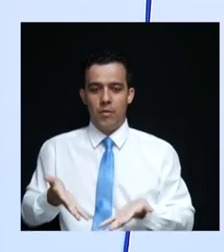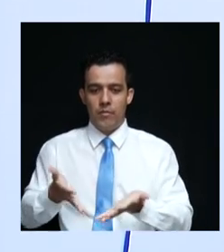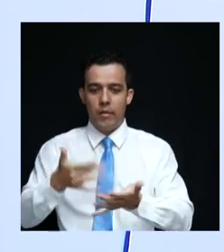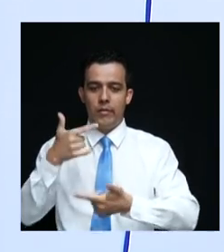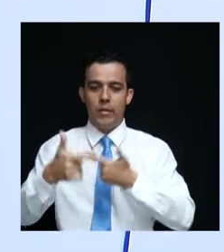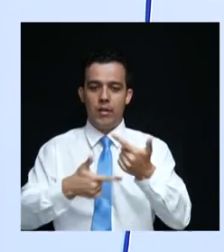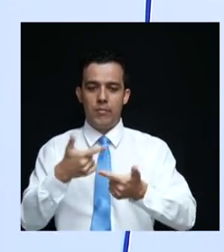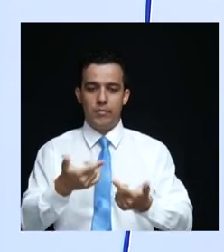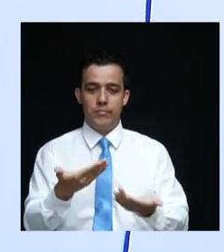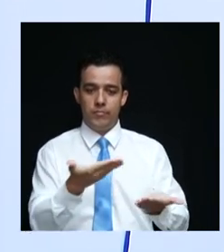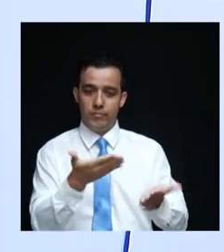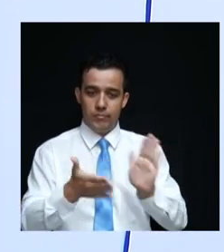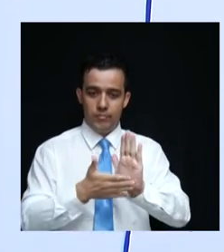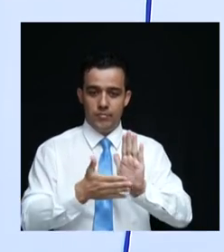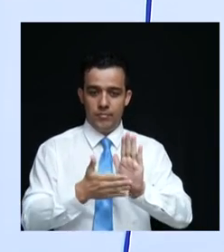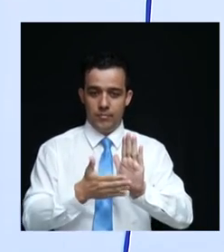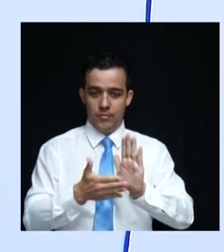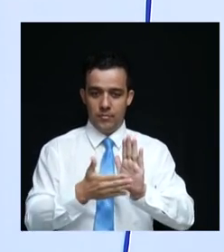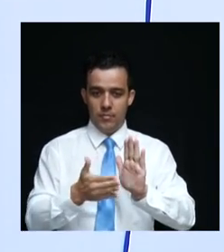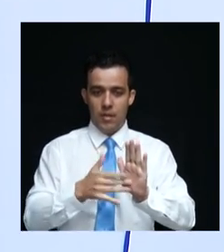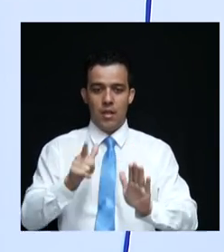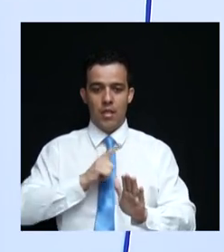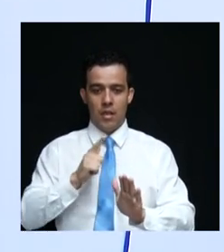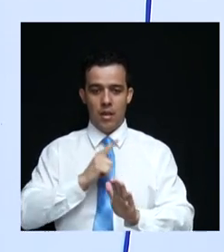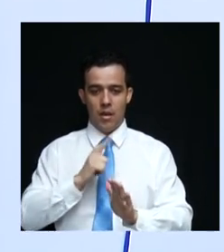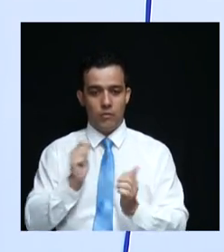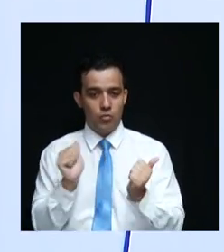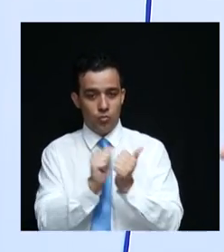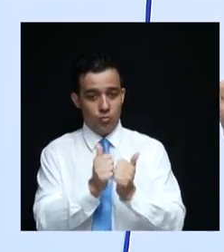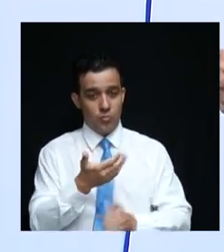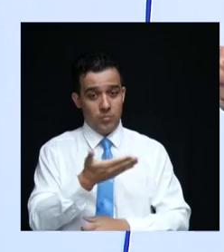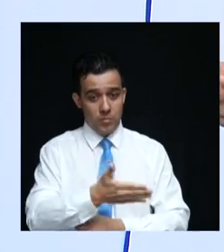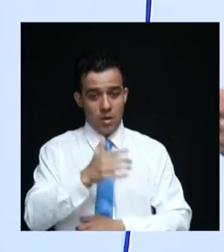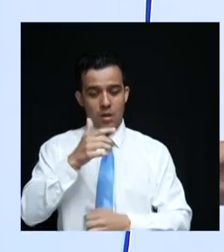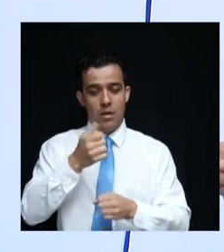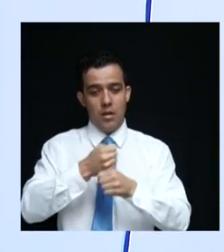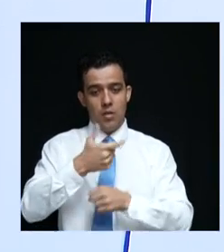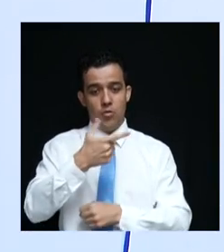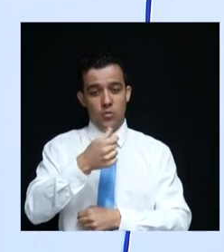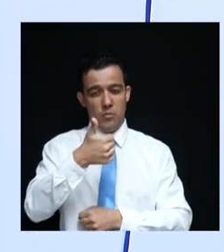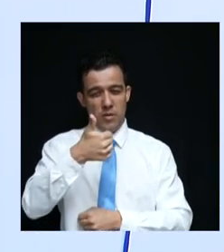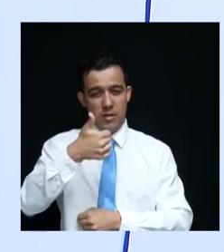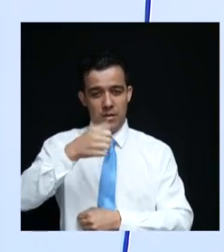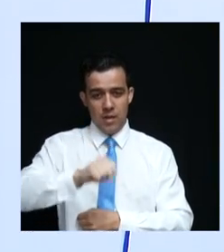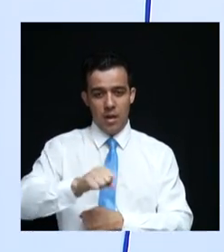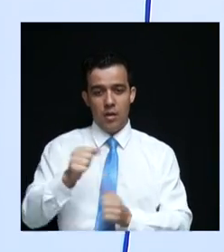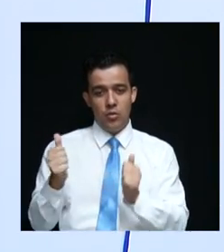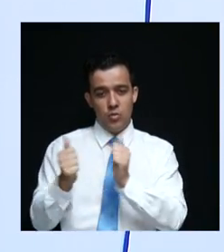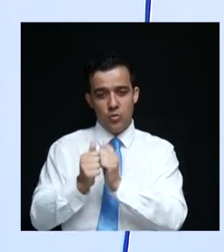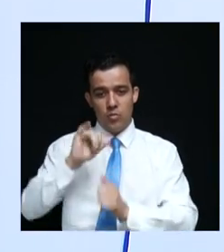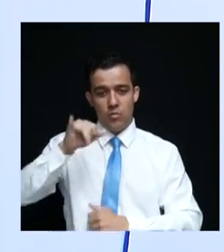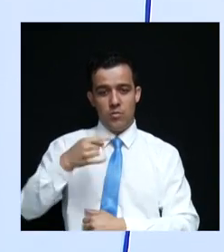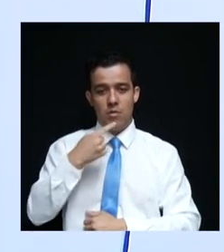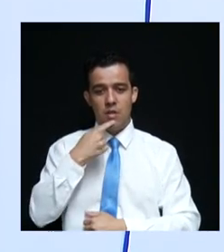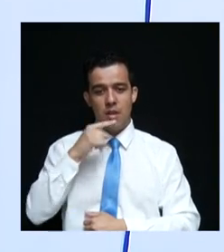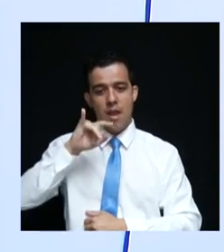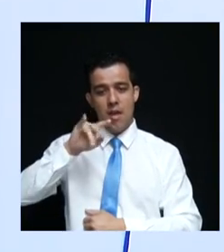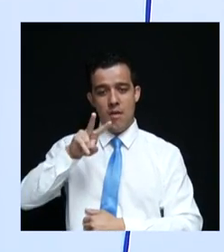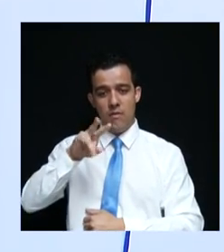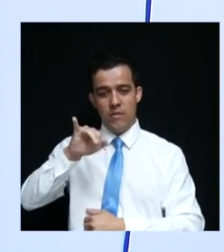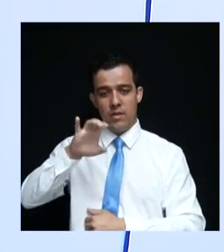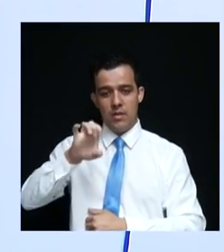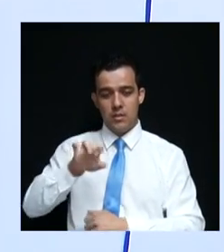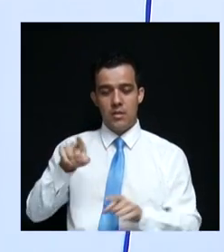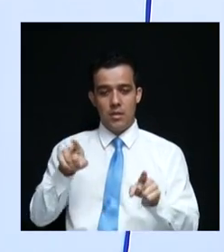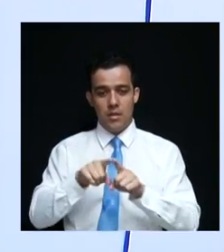essa que está se colocando agora. Esteve ao lado dele em 2010, quando indicou Zé Hélito como candidato a vice-governador, quando indicou